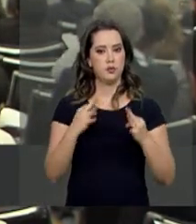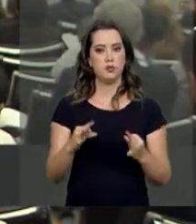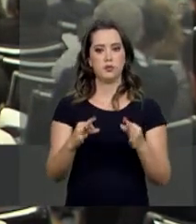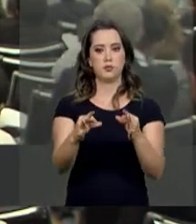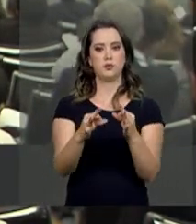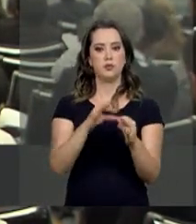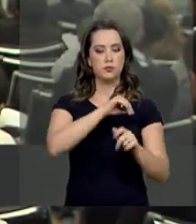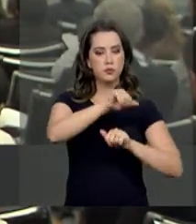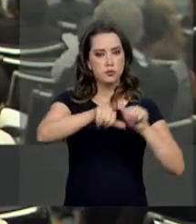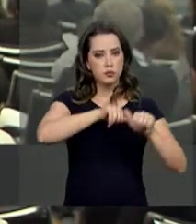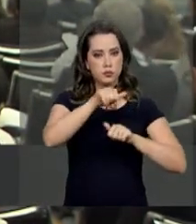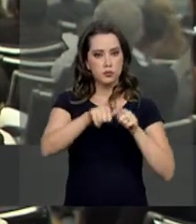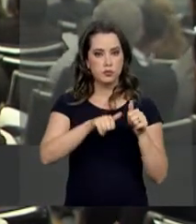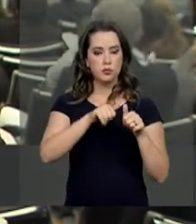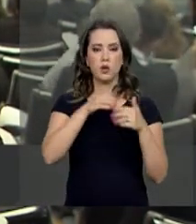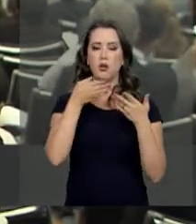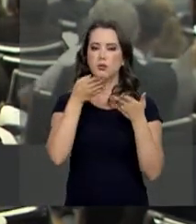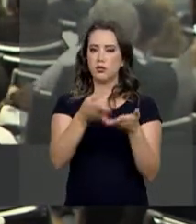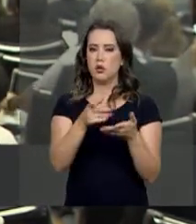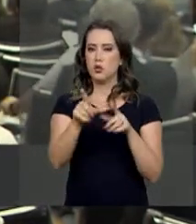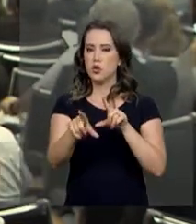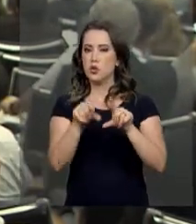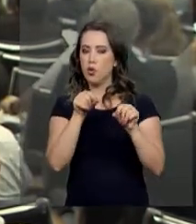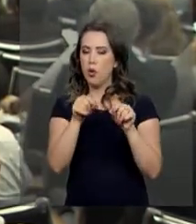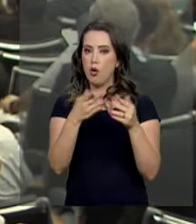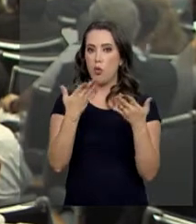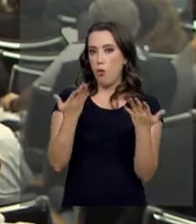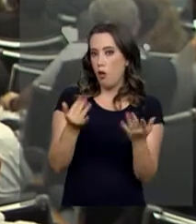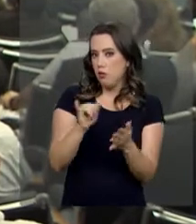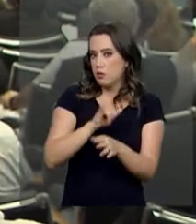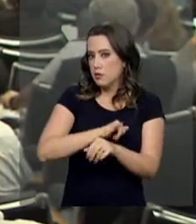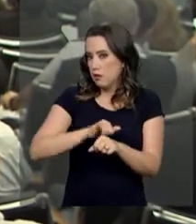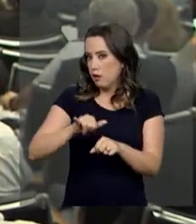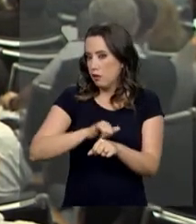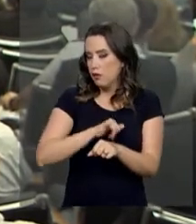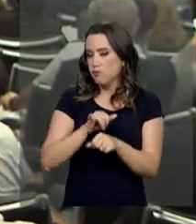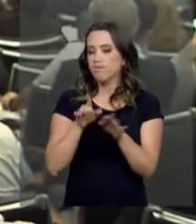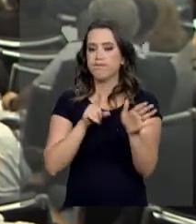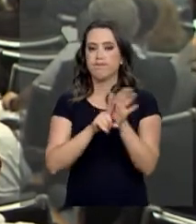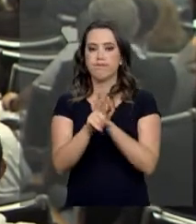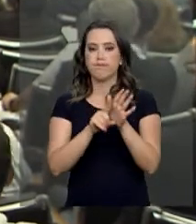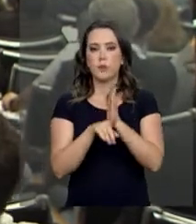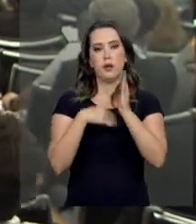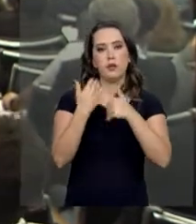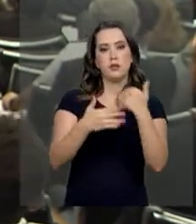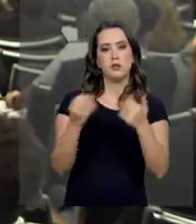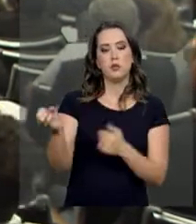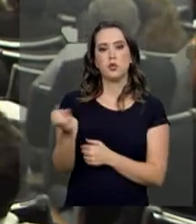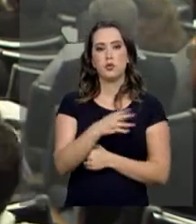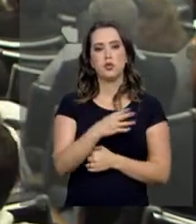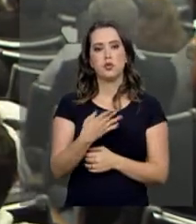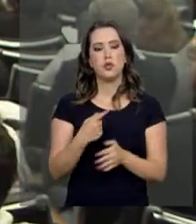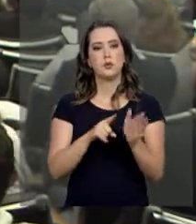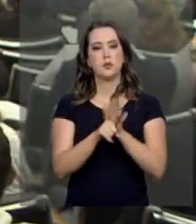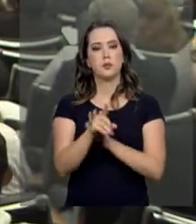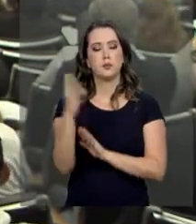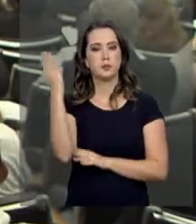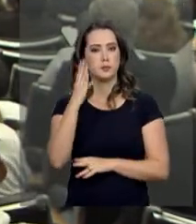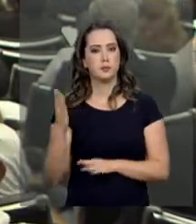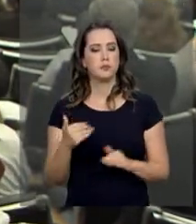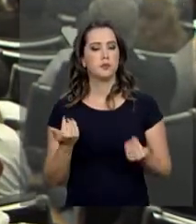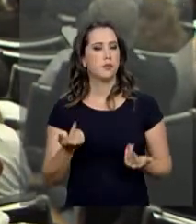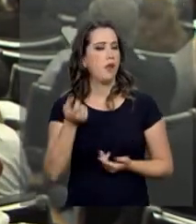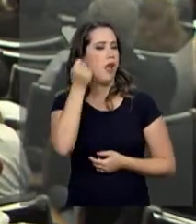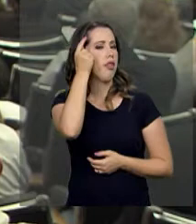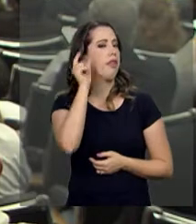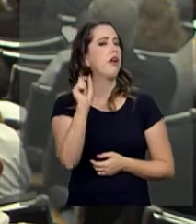Convergentes e Habilitadoras vai definir estratégias para a pesquisa e o desenvolvimento de novas tecnologias no Brasil. A ideia